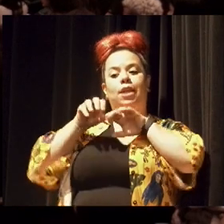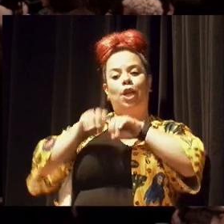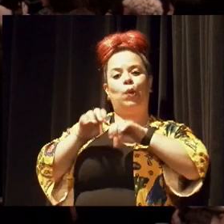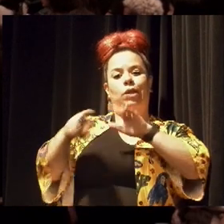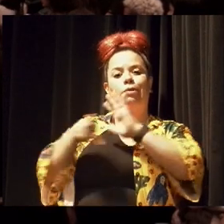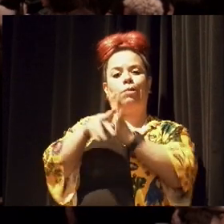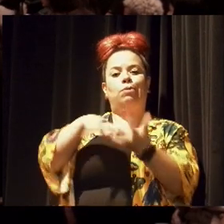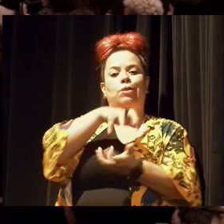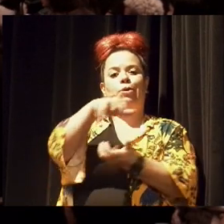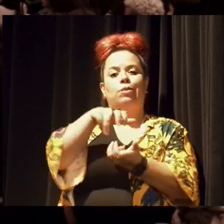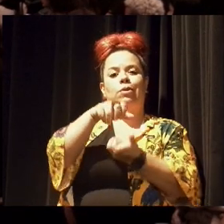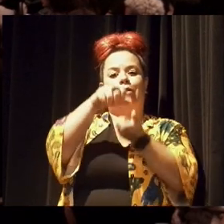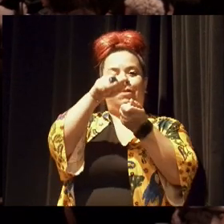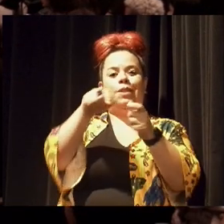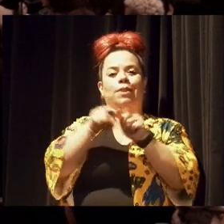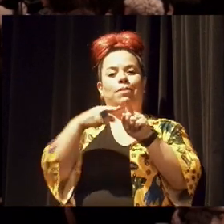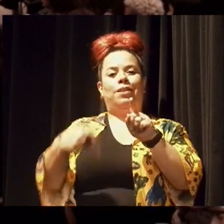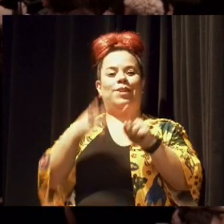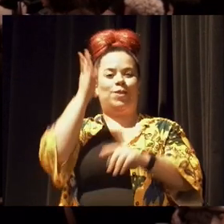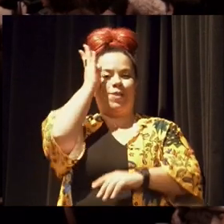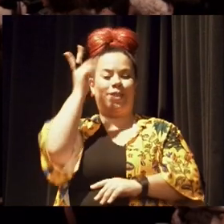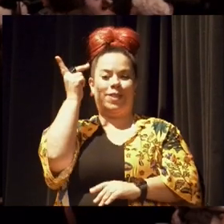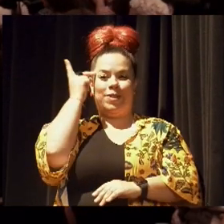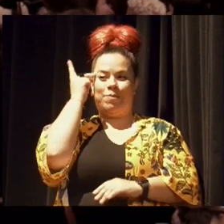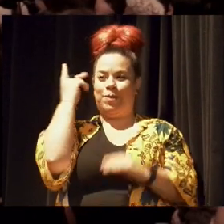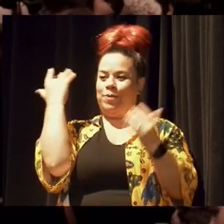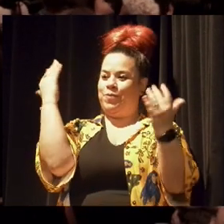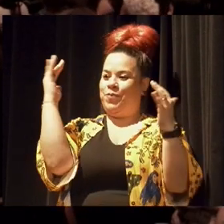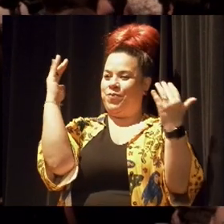sustentabilidade do SESC São Paulo.